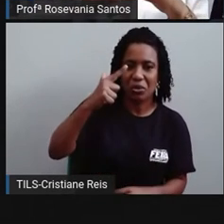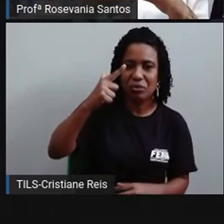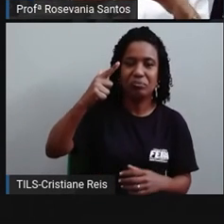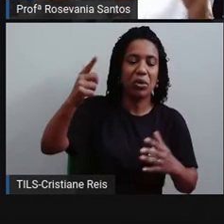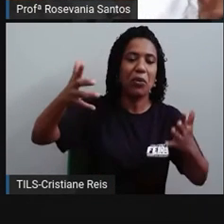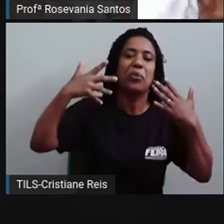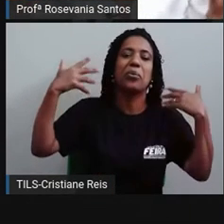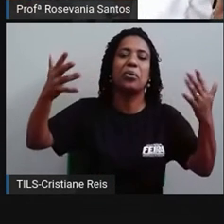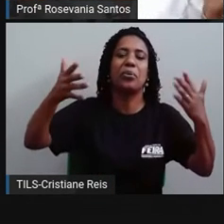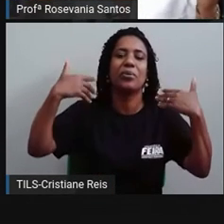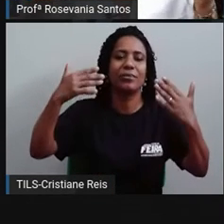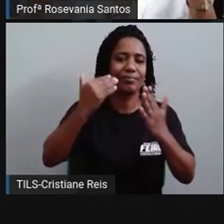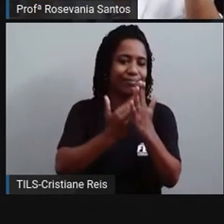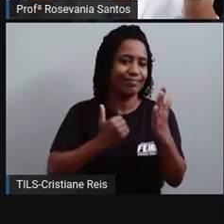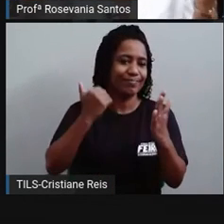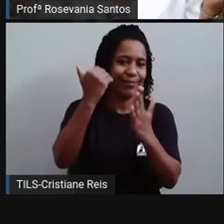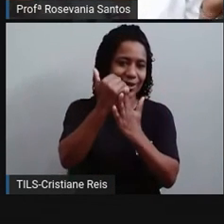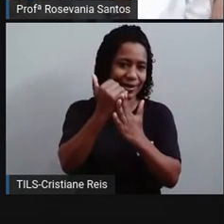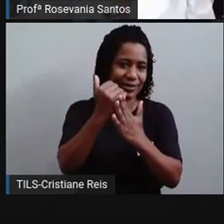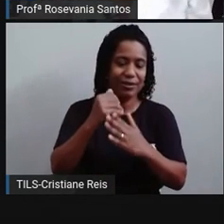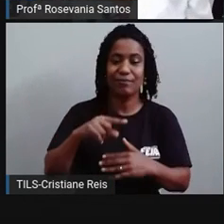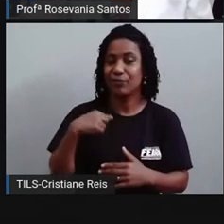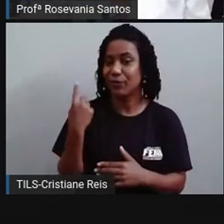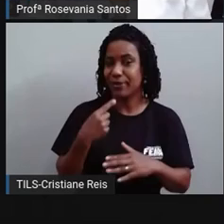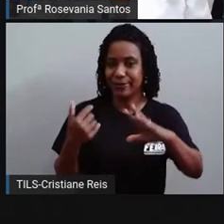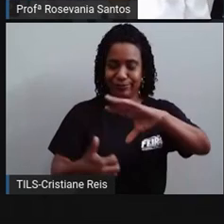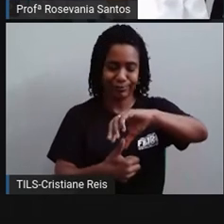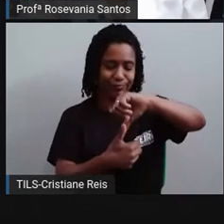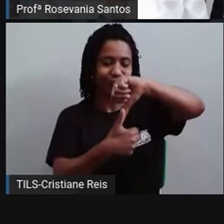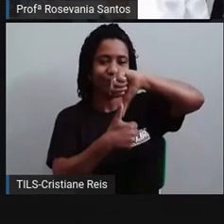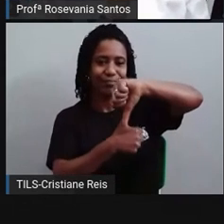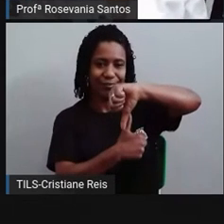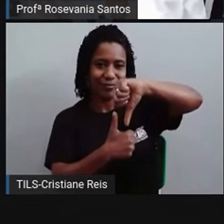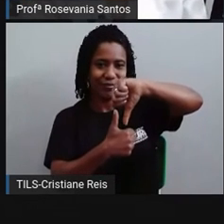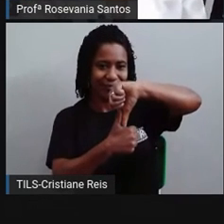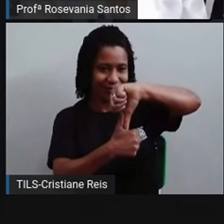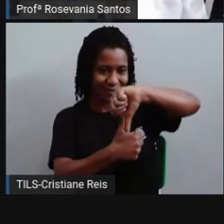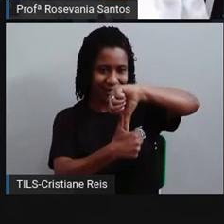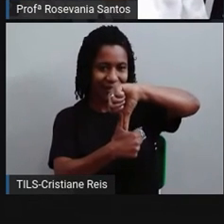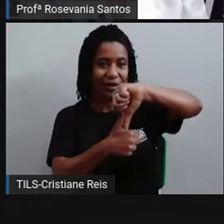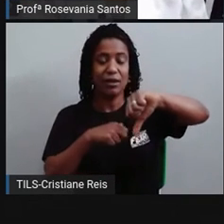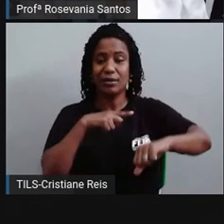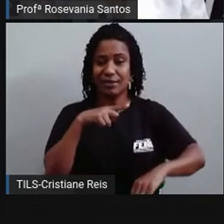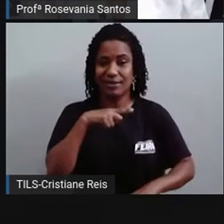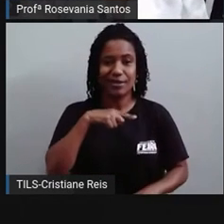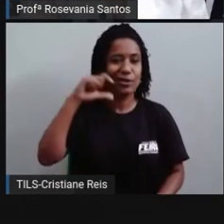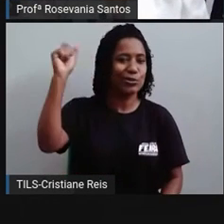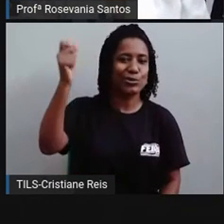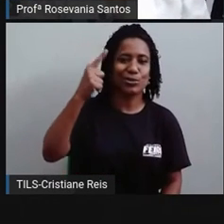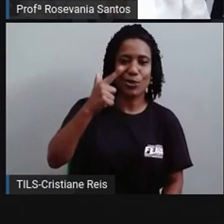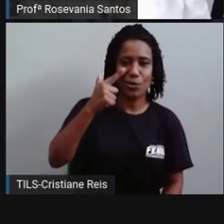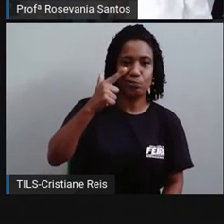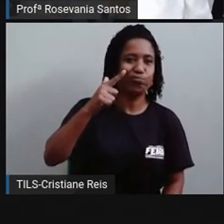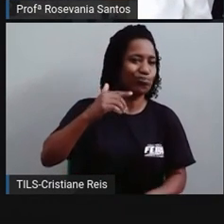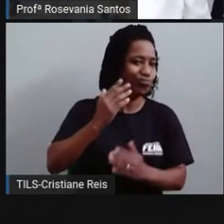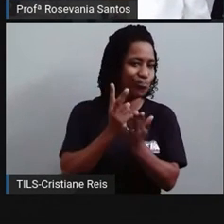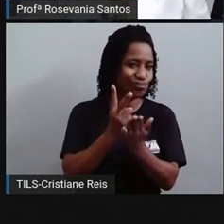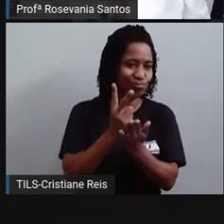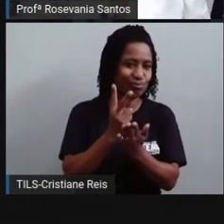porque a parte fria mesmo para a gente que mora no centro do planeta já é mais complicada, porque o tempo todo a gente está tendo iluminação, né?